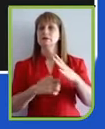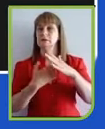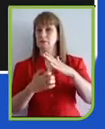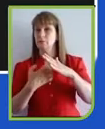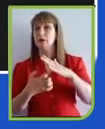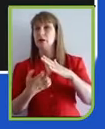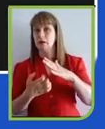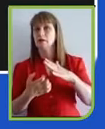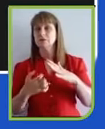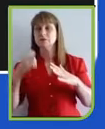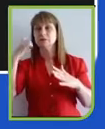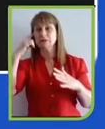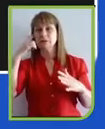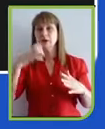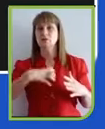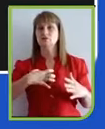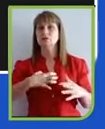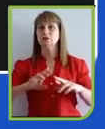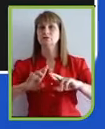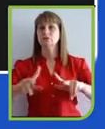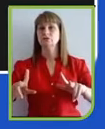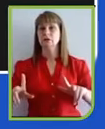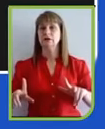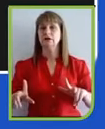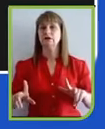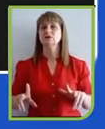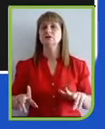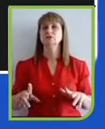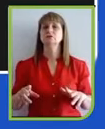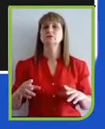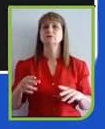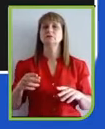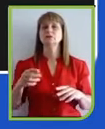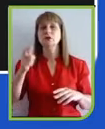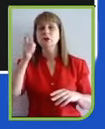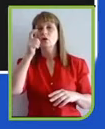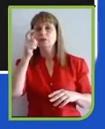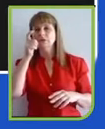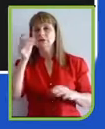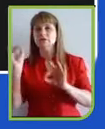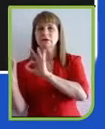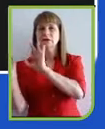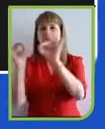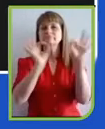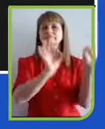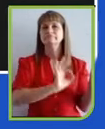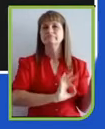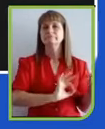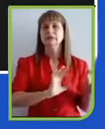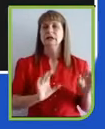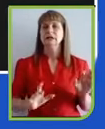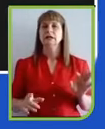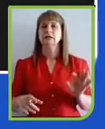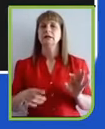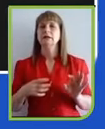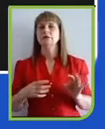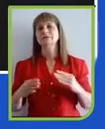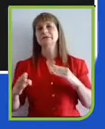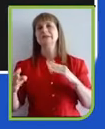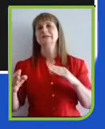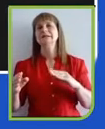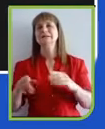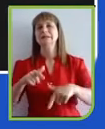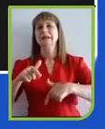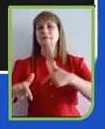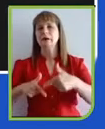acho que a gente vai observar, como temas em alta, o teletrabalho, o home office veio para ficar, ele é uma alternativa que